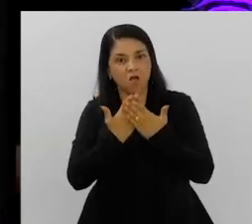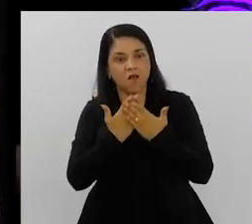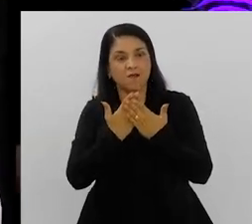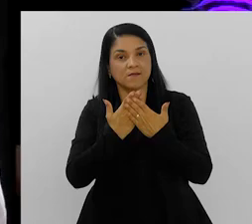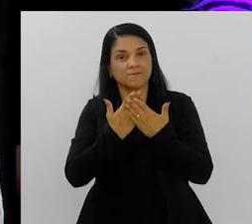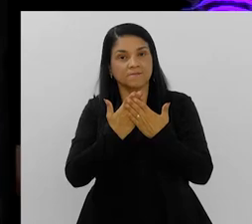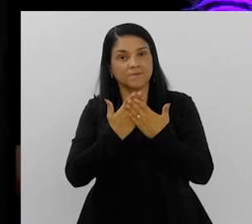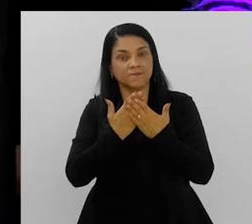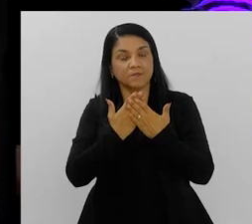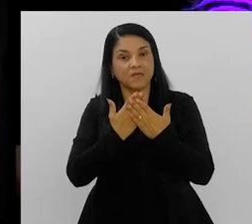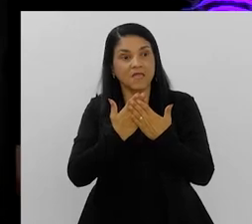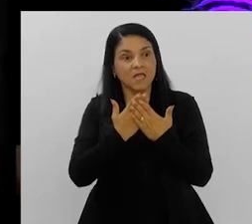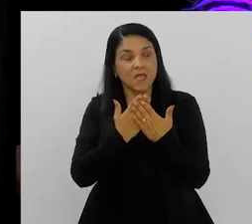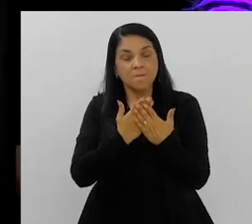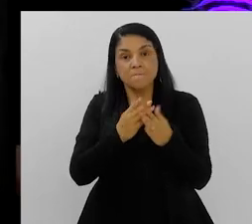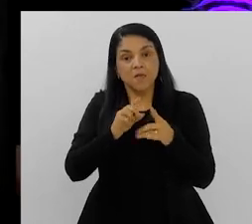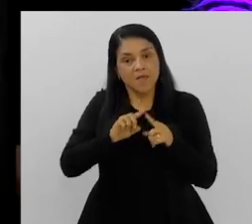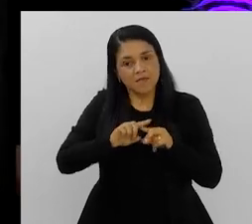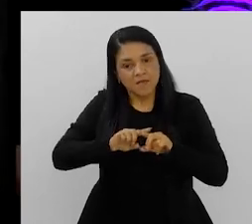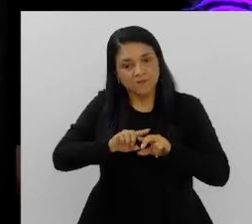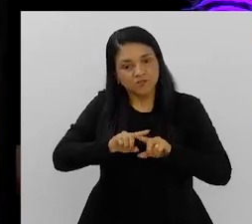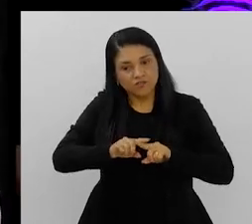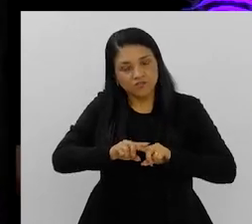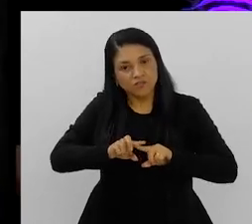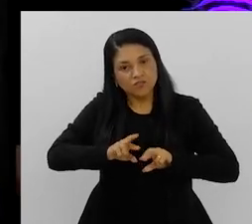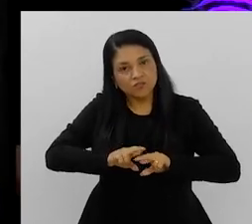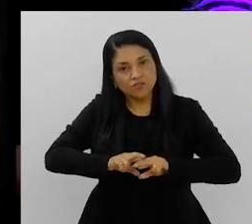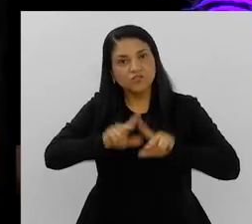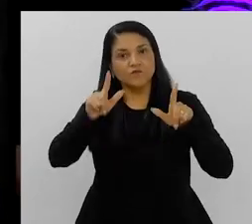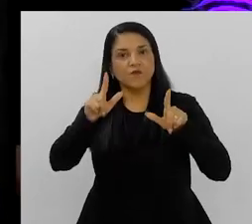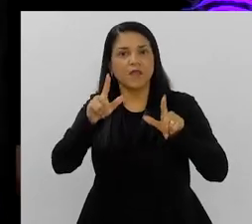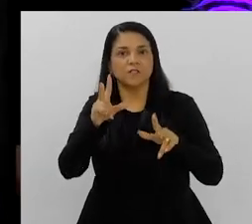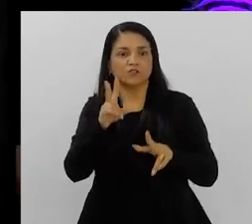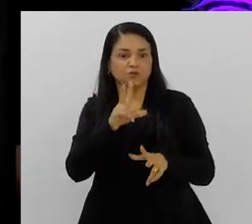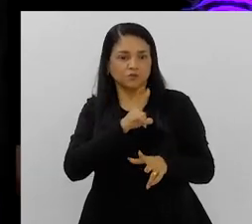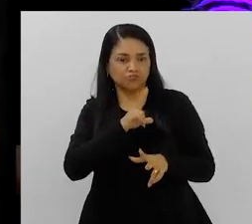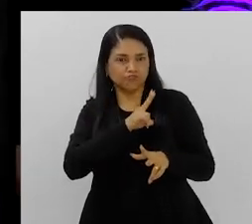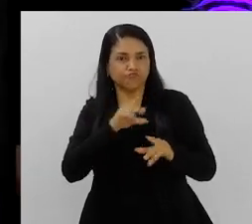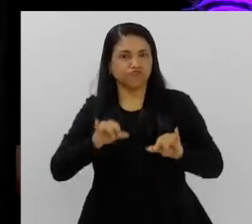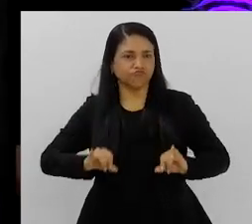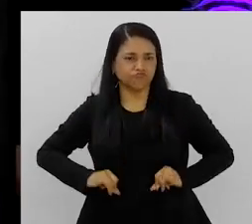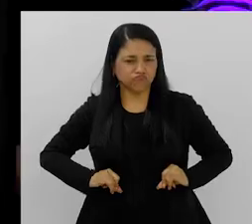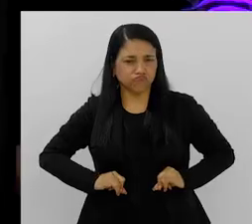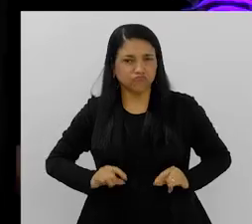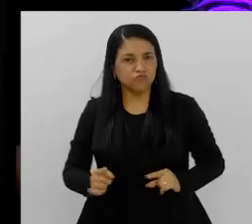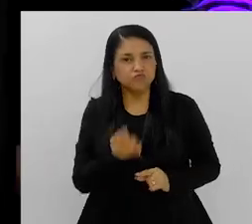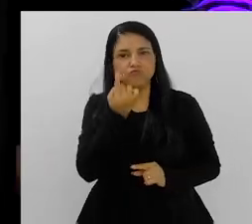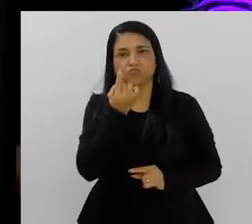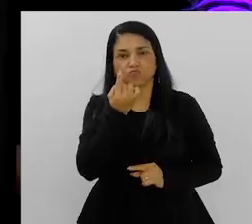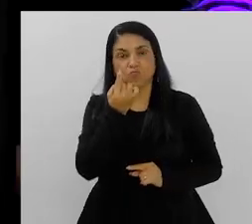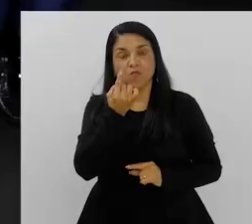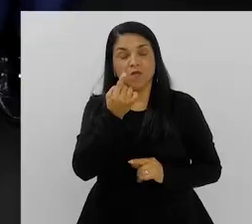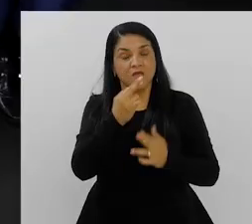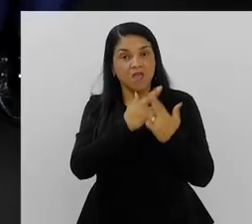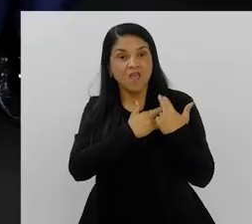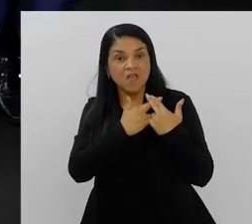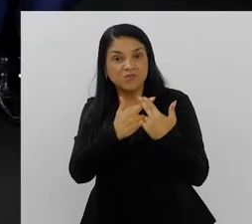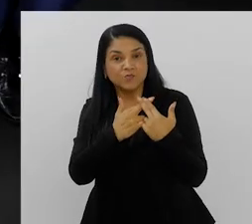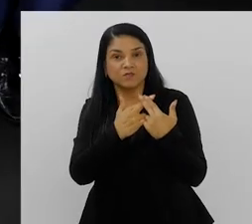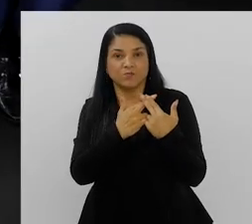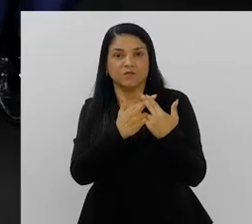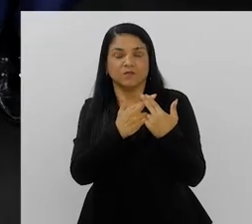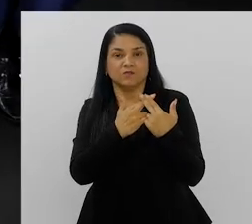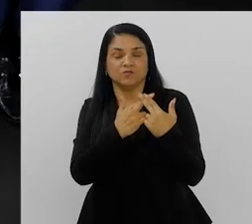escolares e que sai da questão individual, sai da questão só do sofrimento individual e da